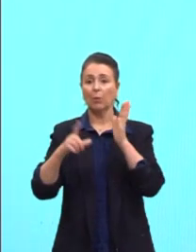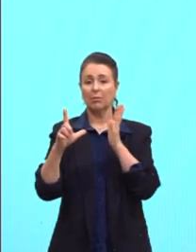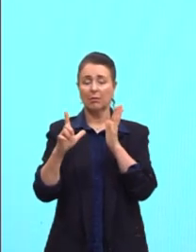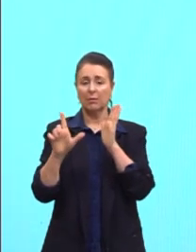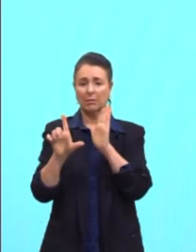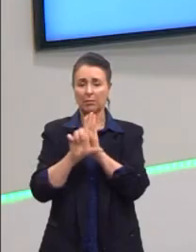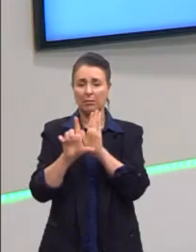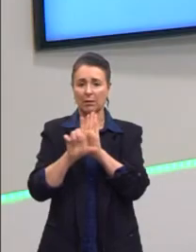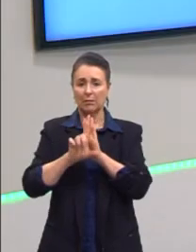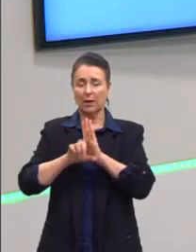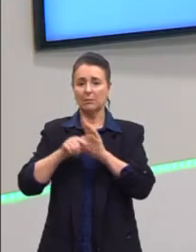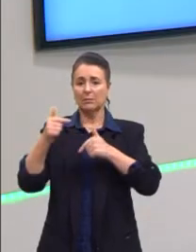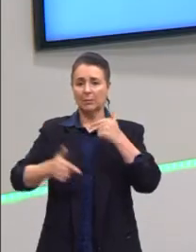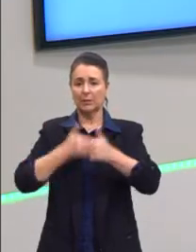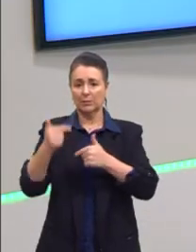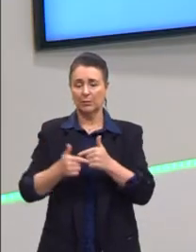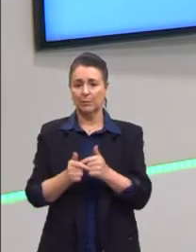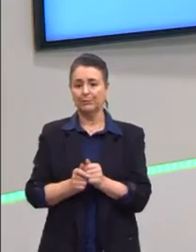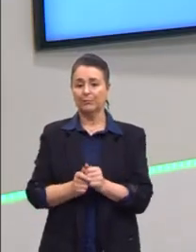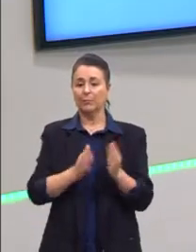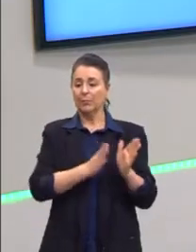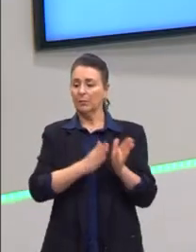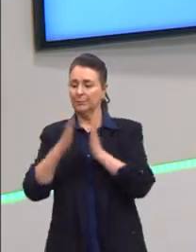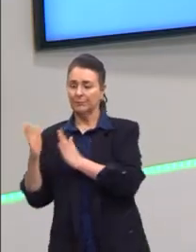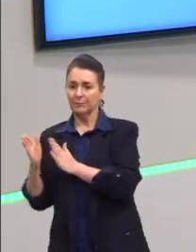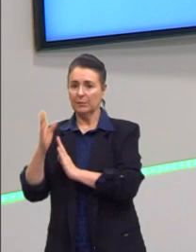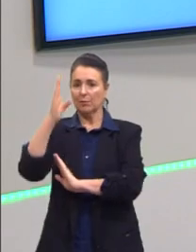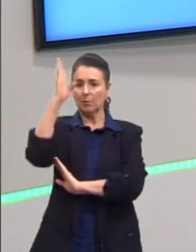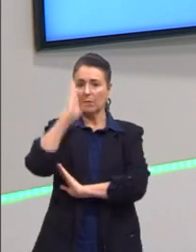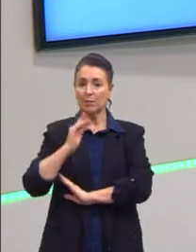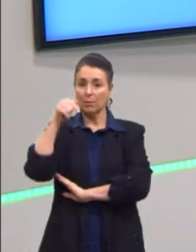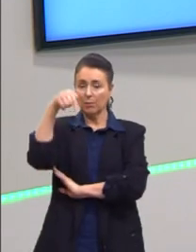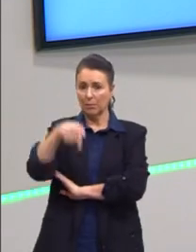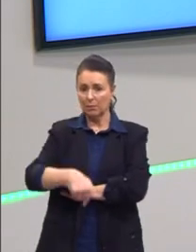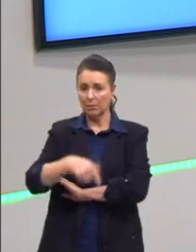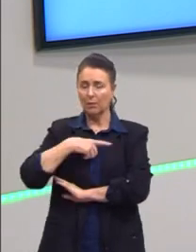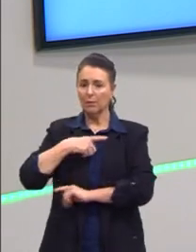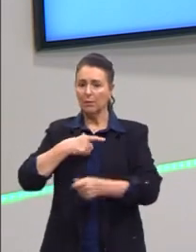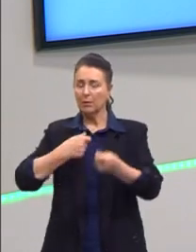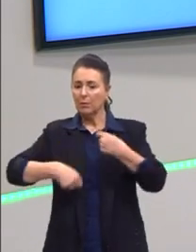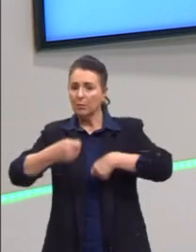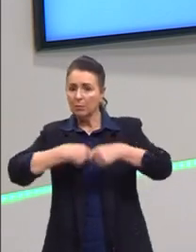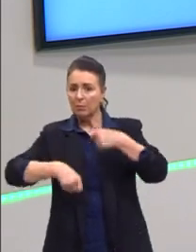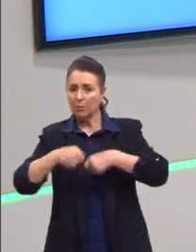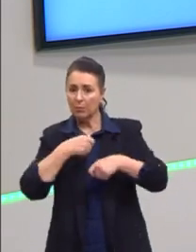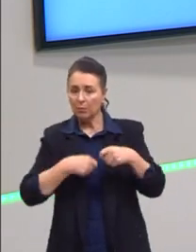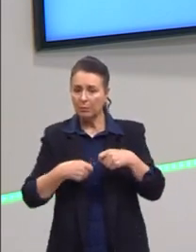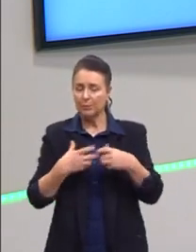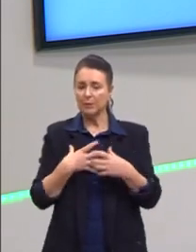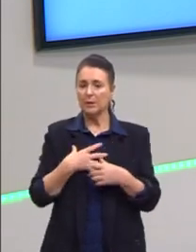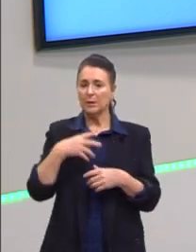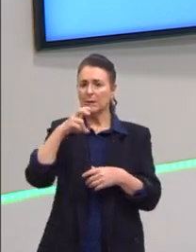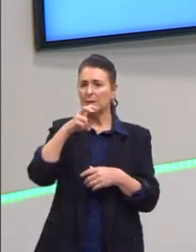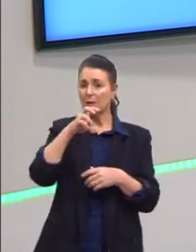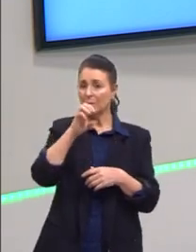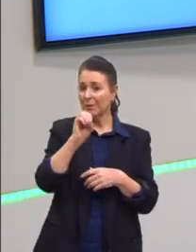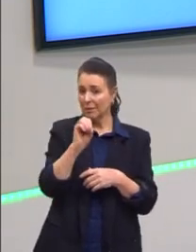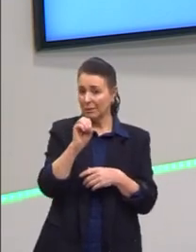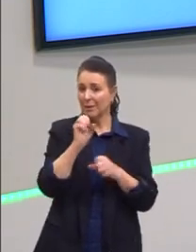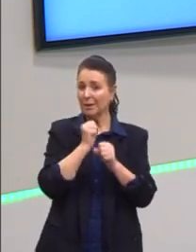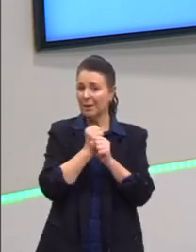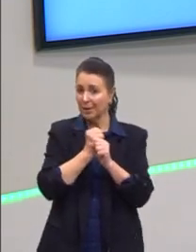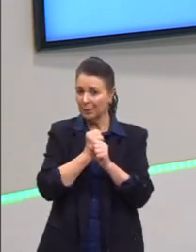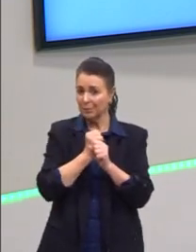com o Brasil, nós estávamos, nesse momento, tendo um milagre econômico, aquela 50 anos em